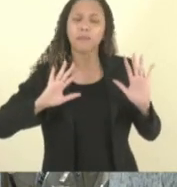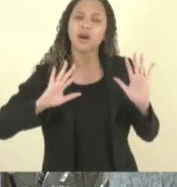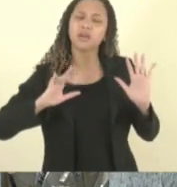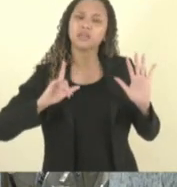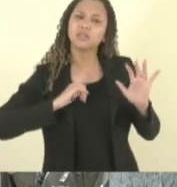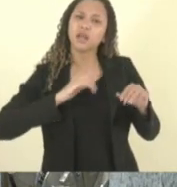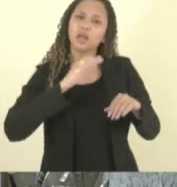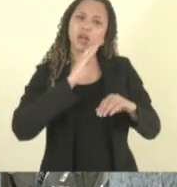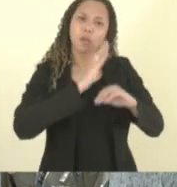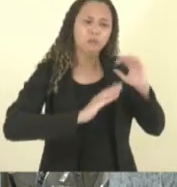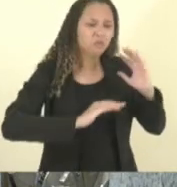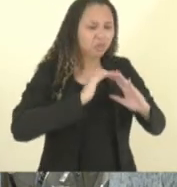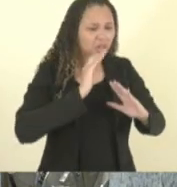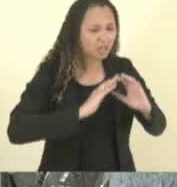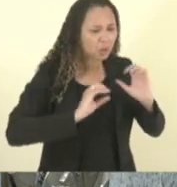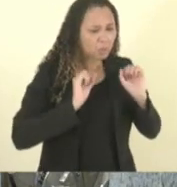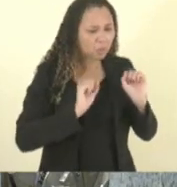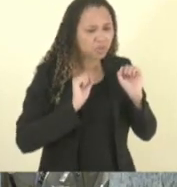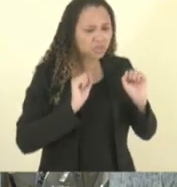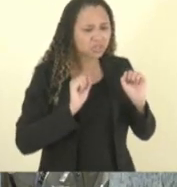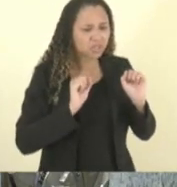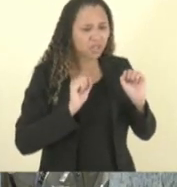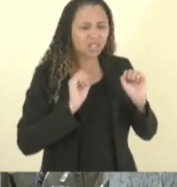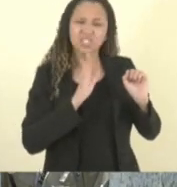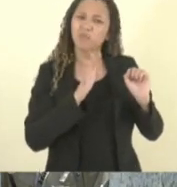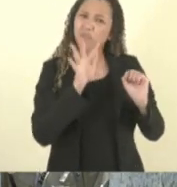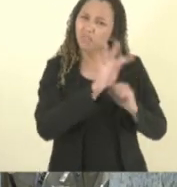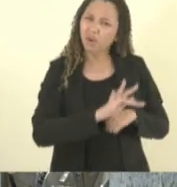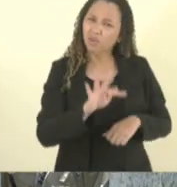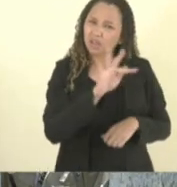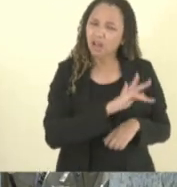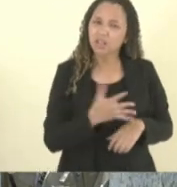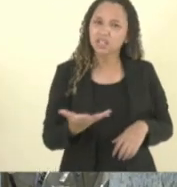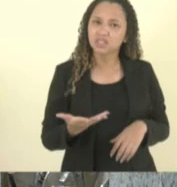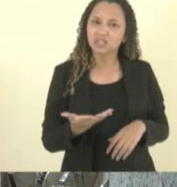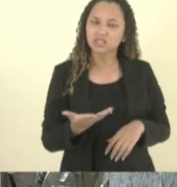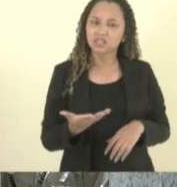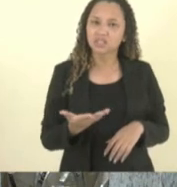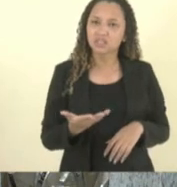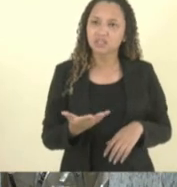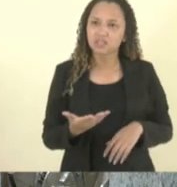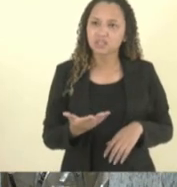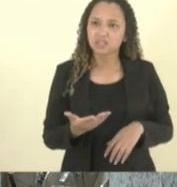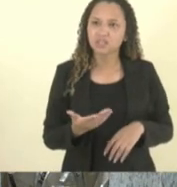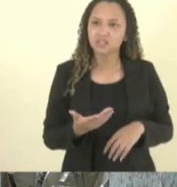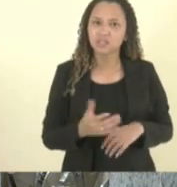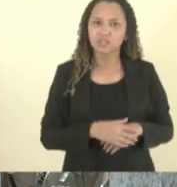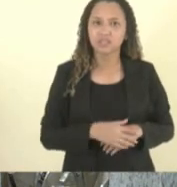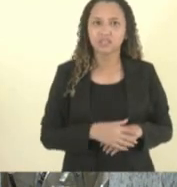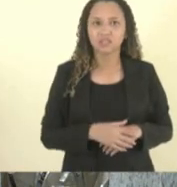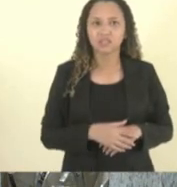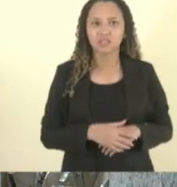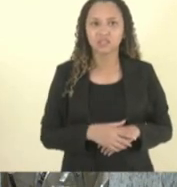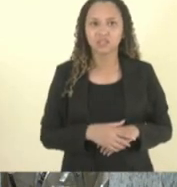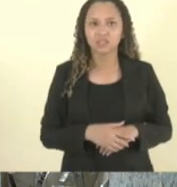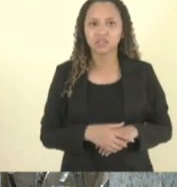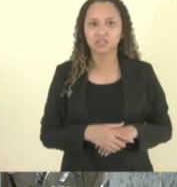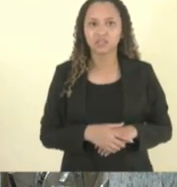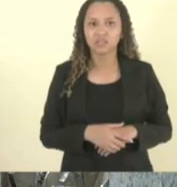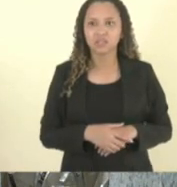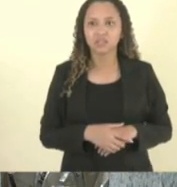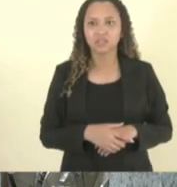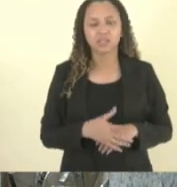profissionais não poderiam vir já de uma faculdade assim dá uma um curso